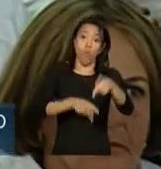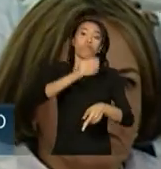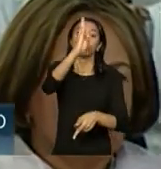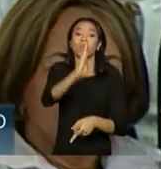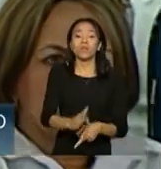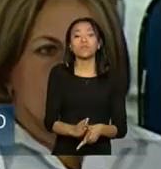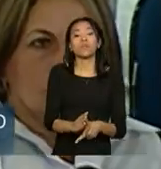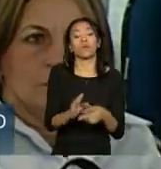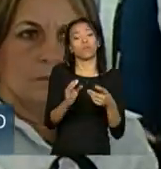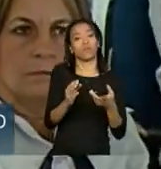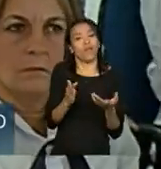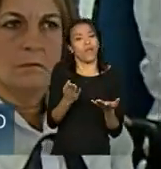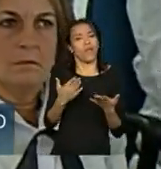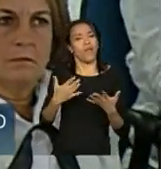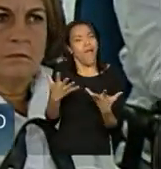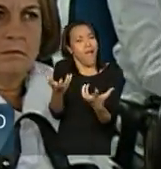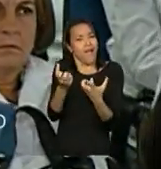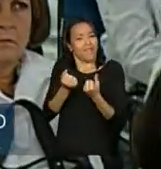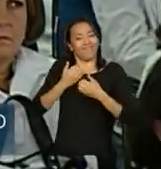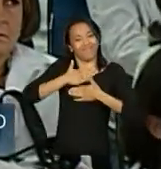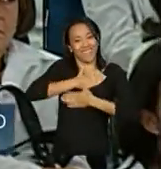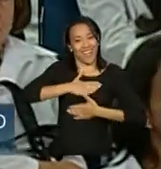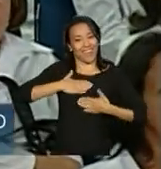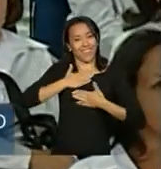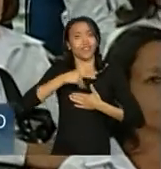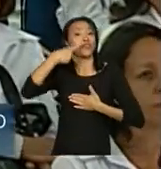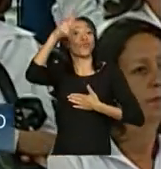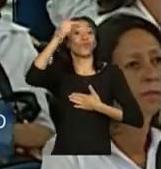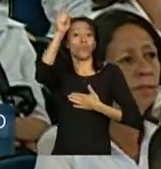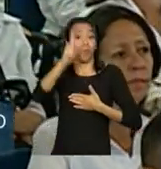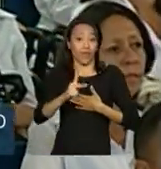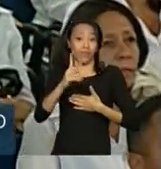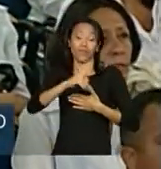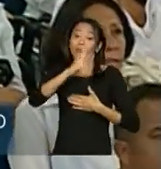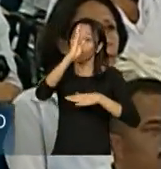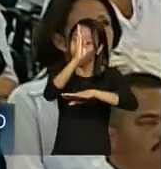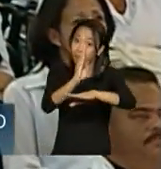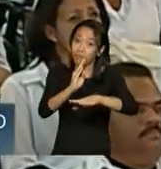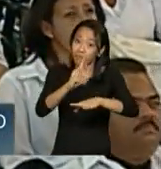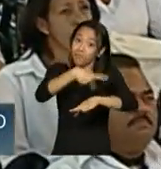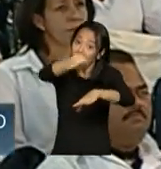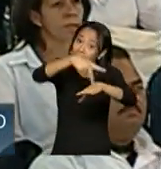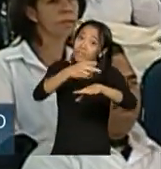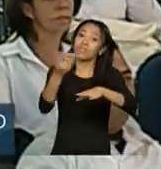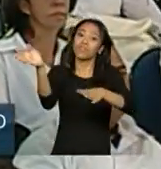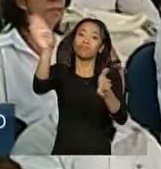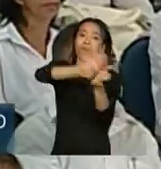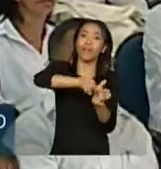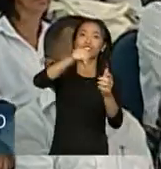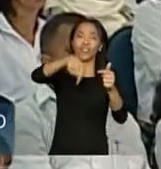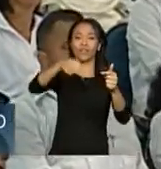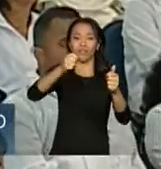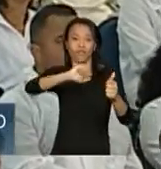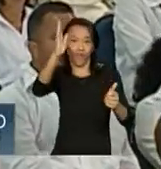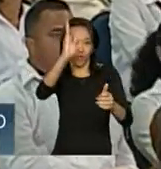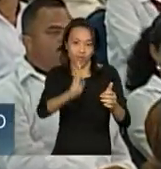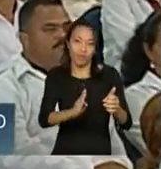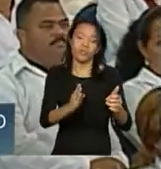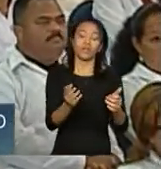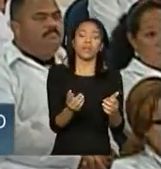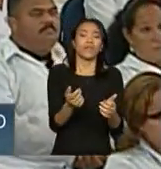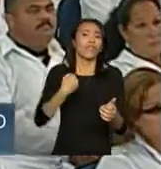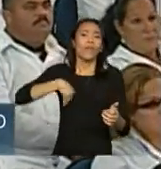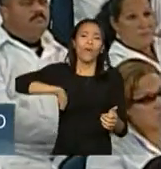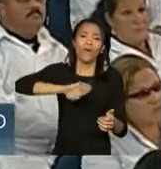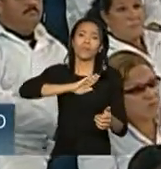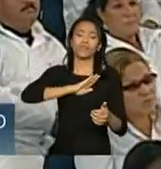além de receber muito bem, todo mundo que venha de outro país, isso faz parte da nossa tradição, nós só somos um país que